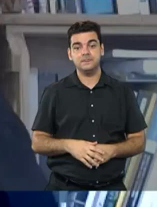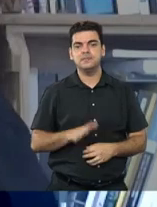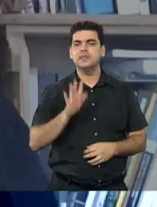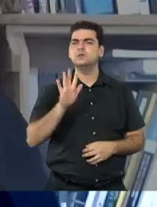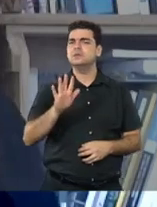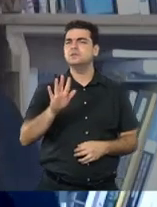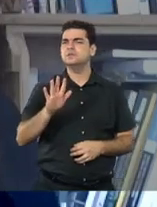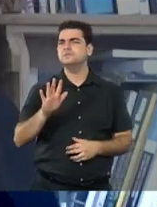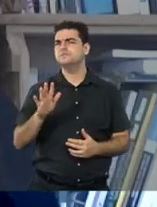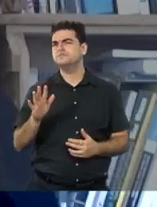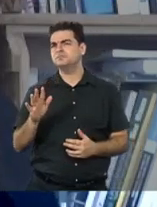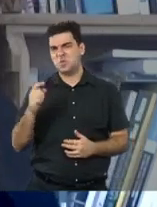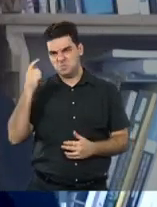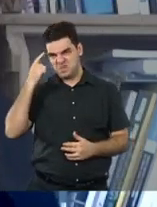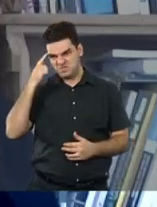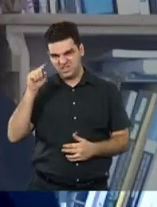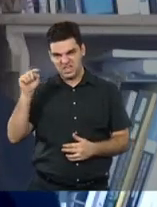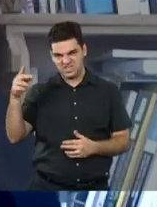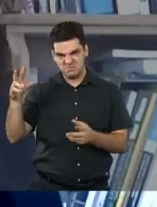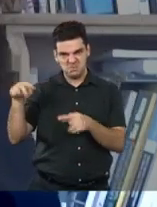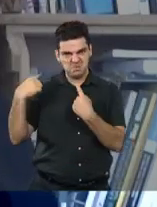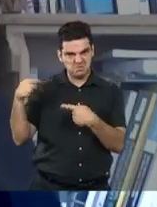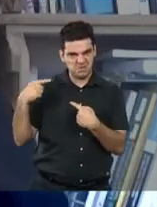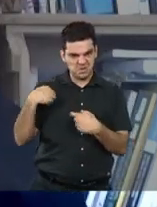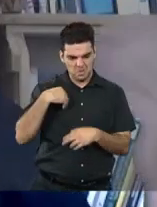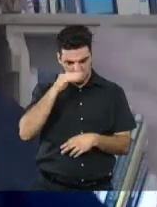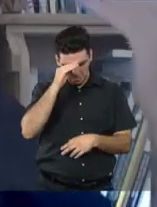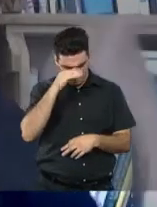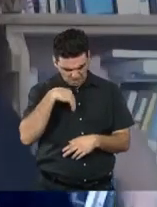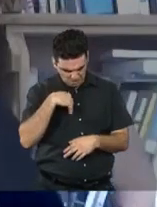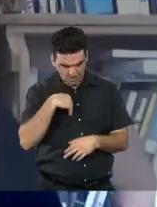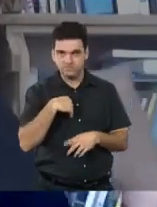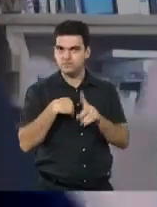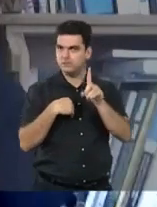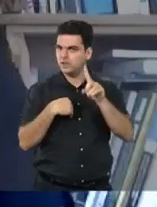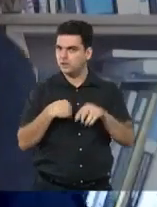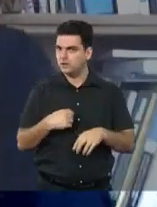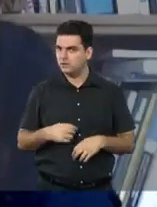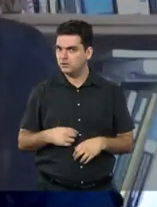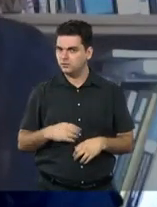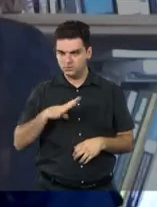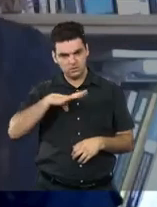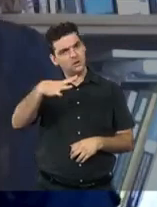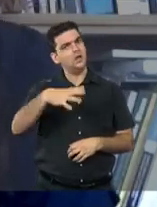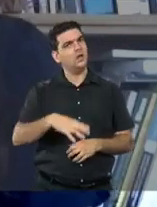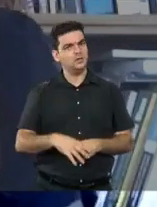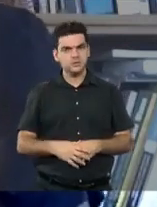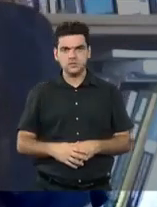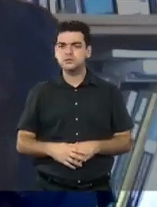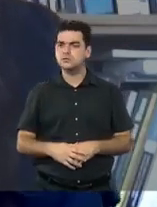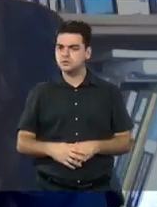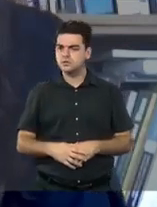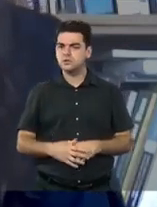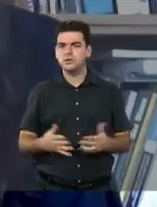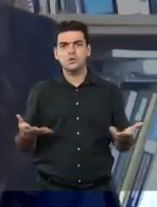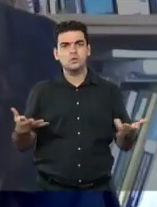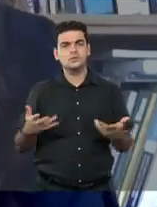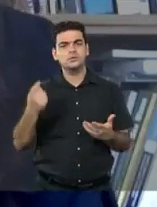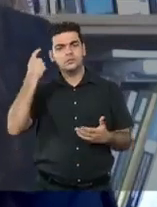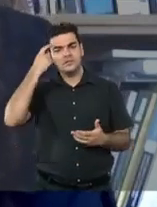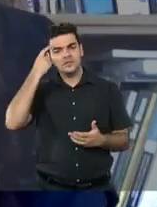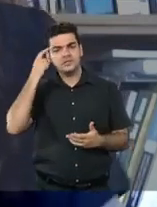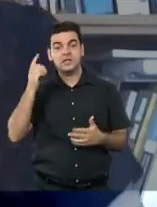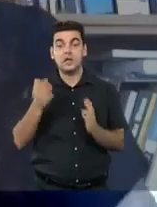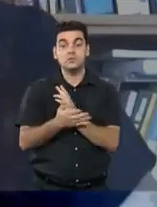que eu não posso baixar guarda para isso. Até porque a maioria das minhas companheiras não chegaram onde eu estou, porque a nossa expectativa de vida é